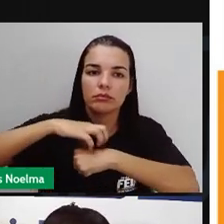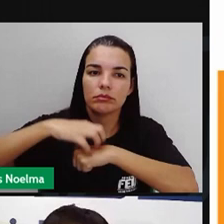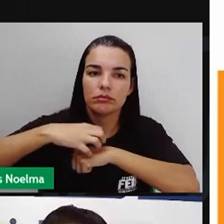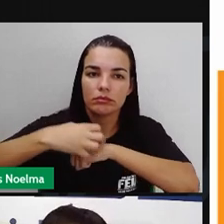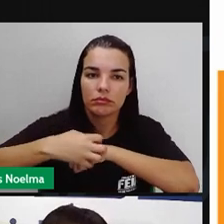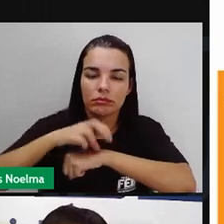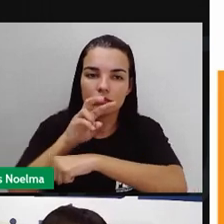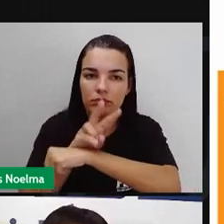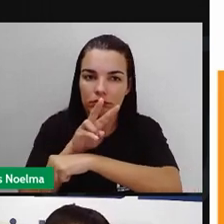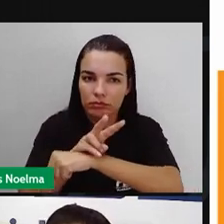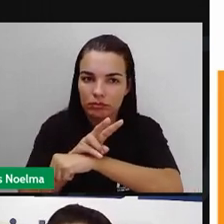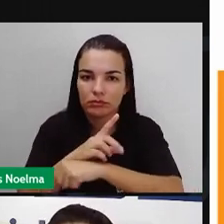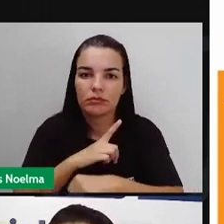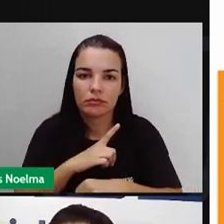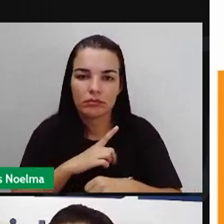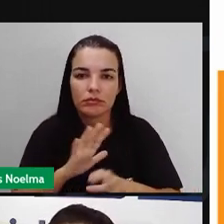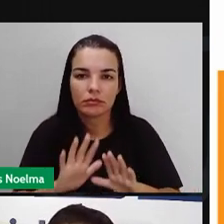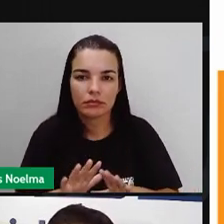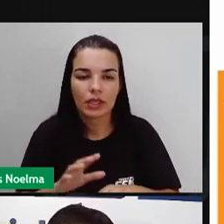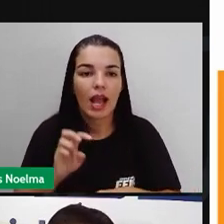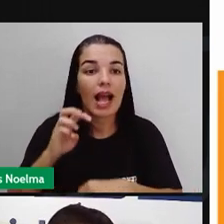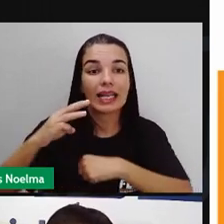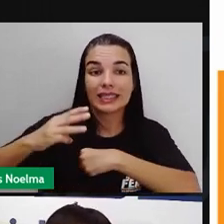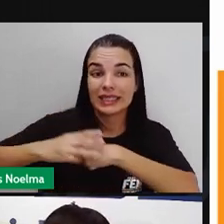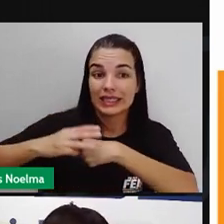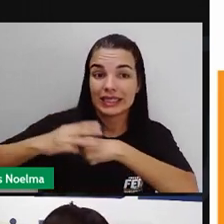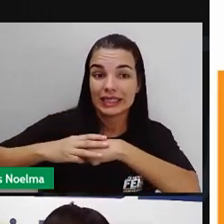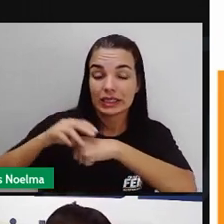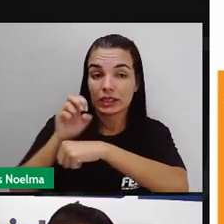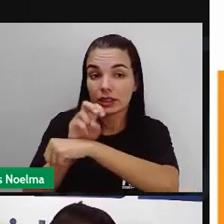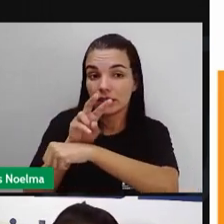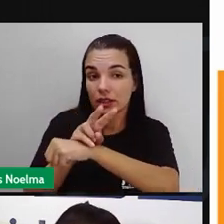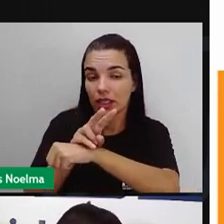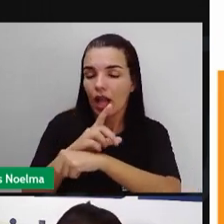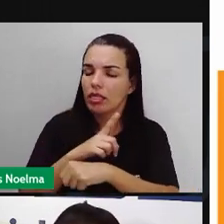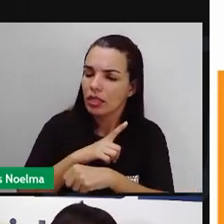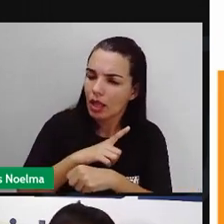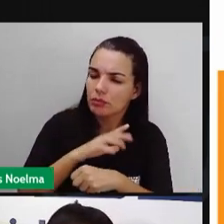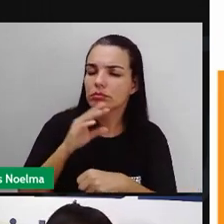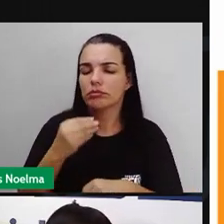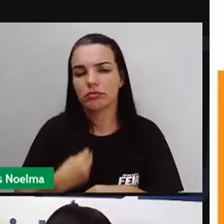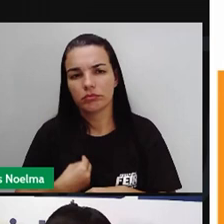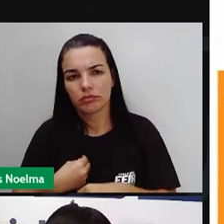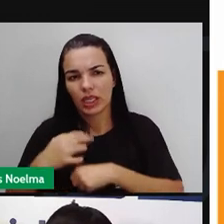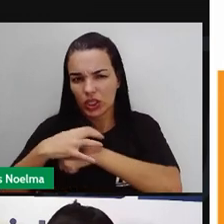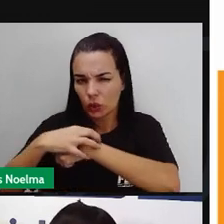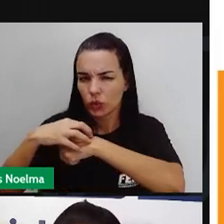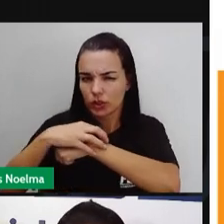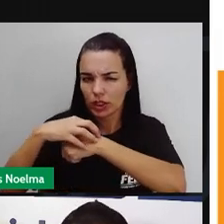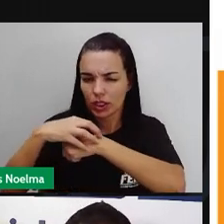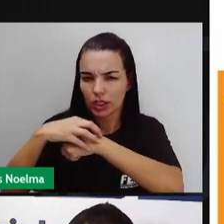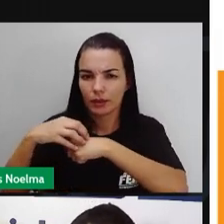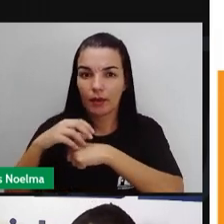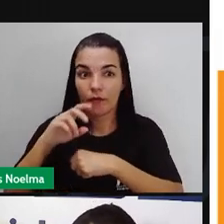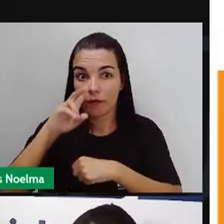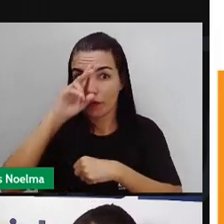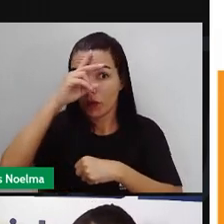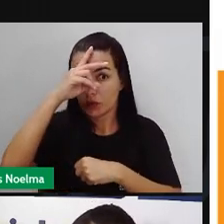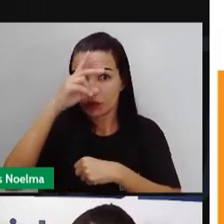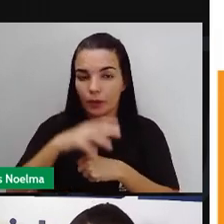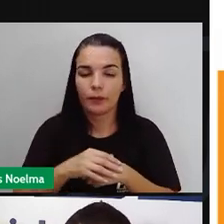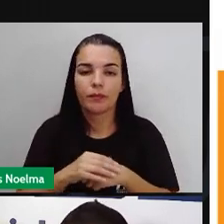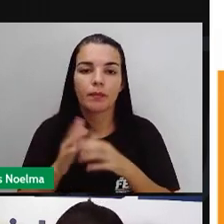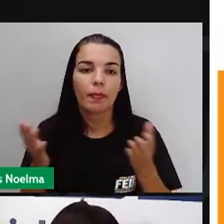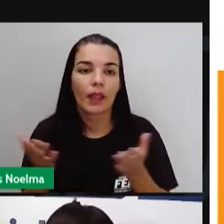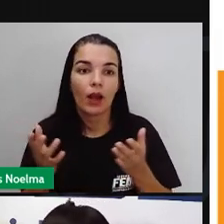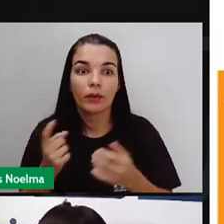forma leve. Já no caso da zika, ela pode estar presente e vai de leve à intensa. A vermelhidão